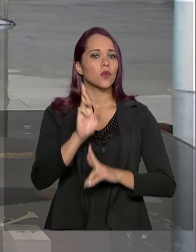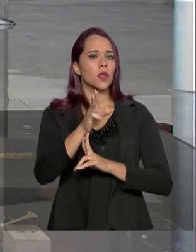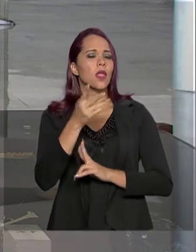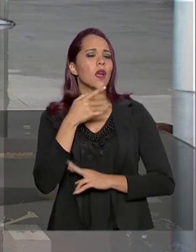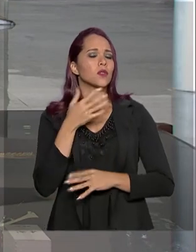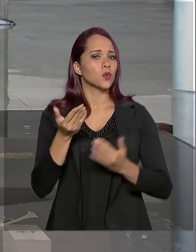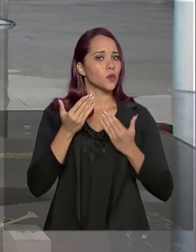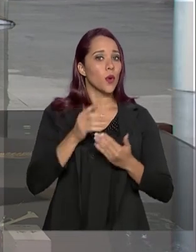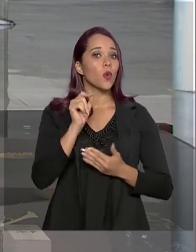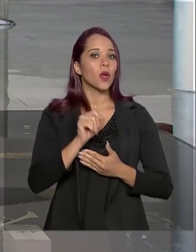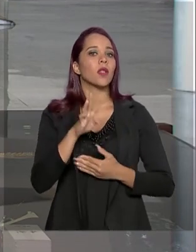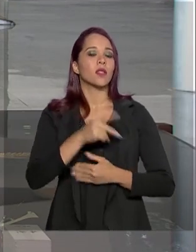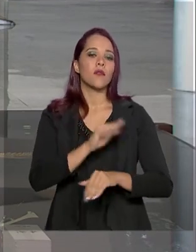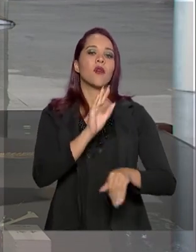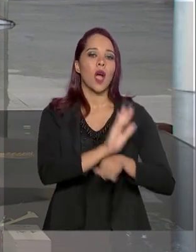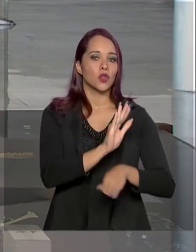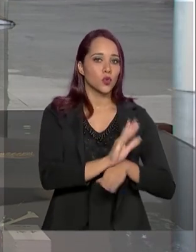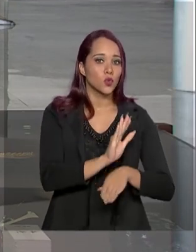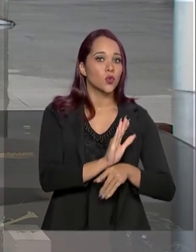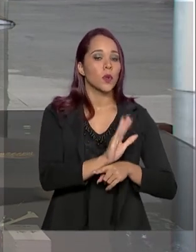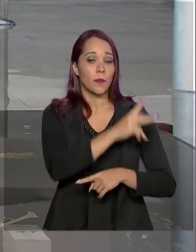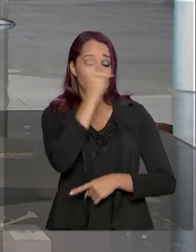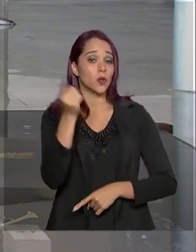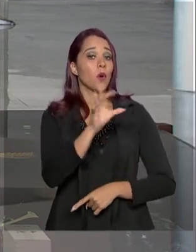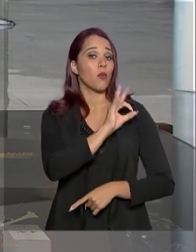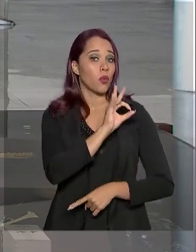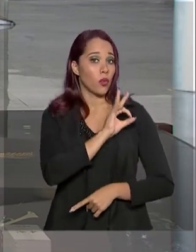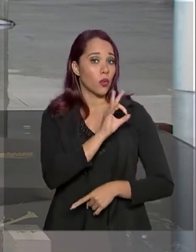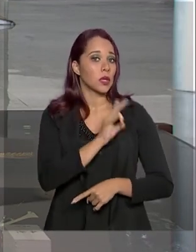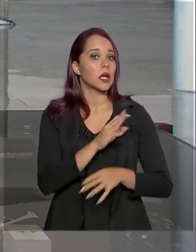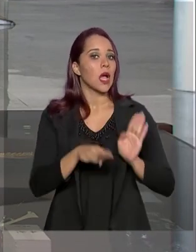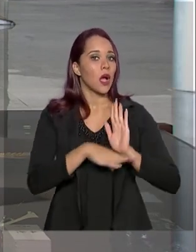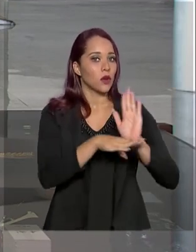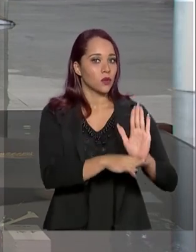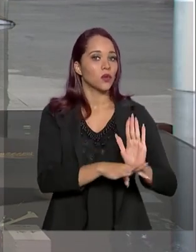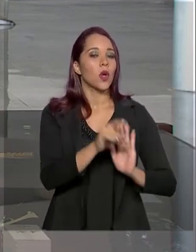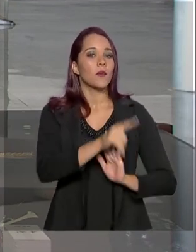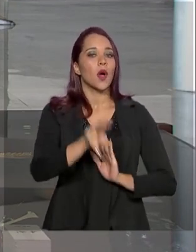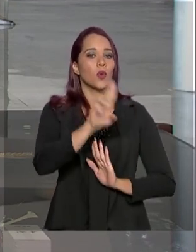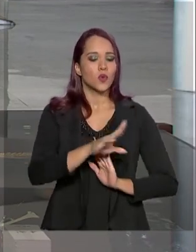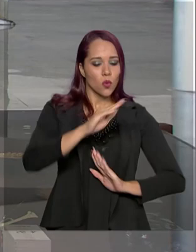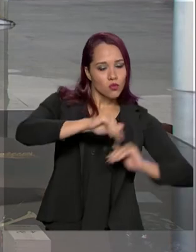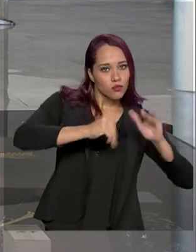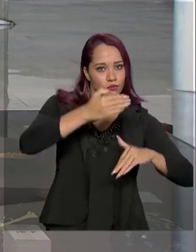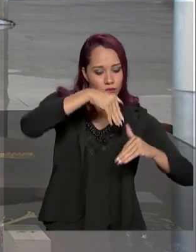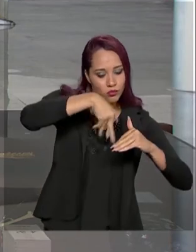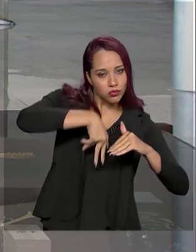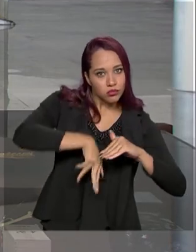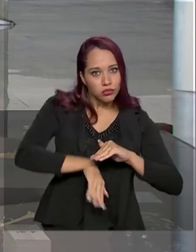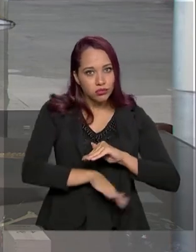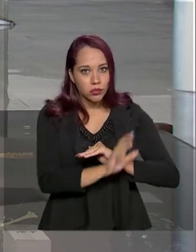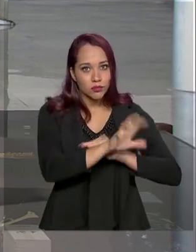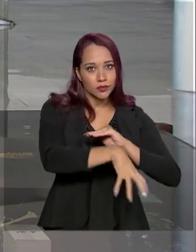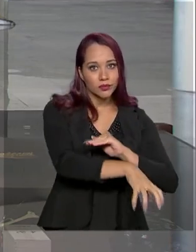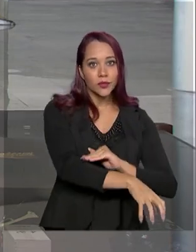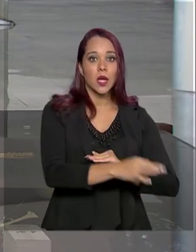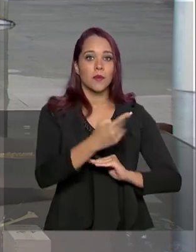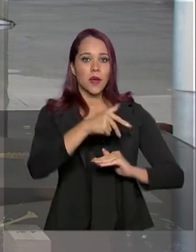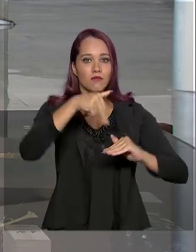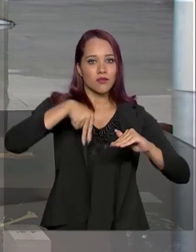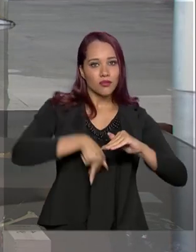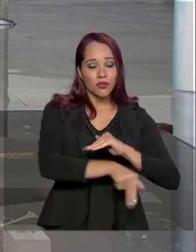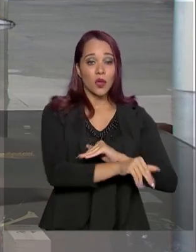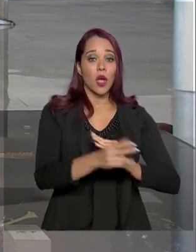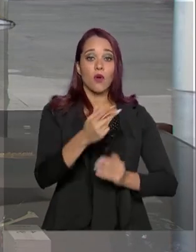os bandidos receberam ajuda de agentes penitenciários para usar um túnel cavado por eles. Os governos dos